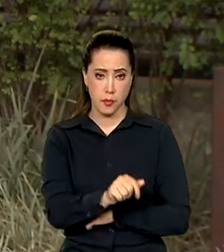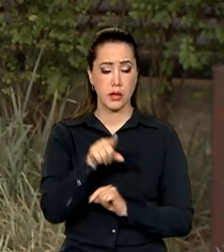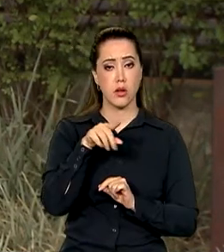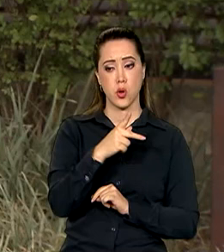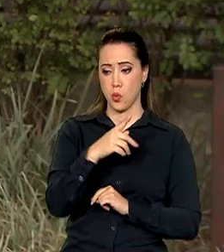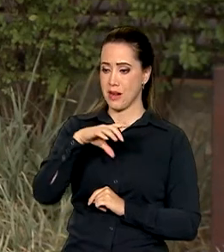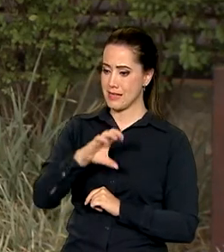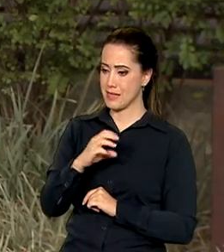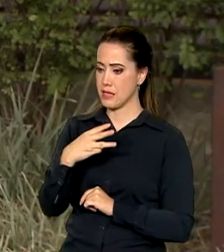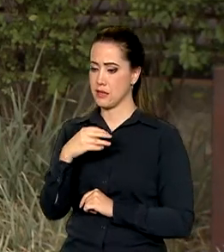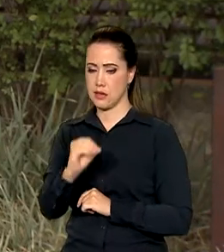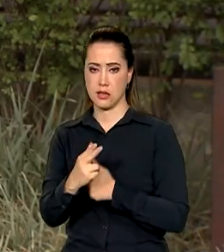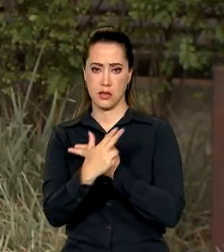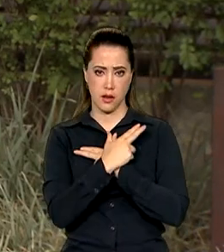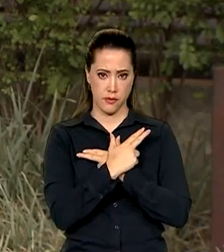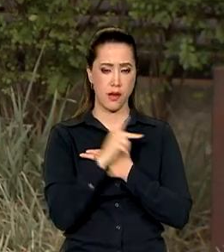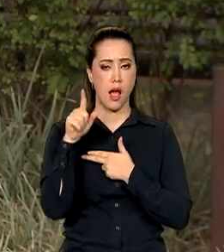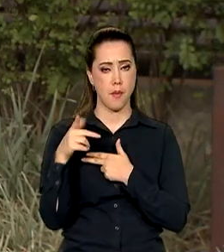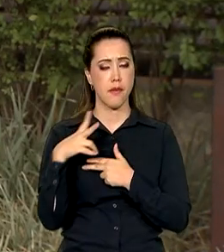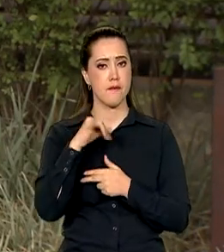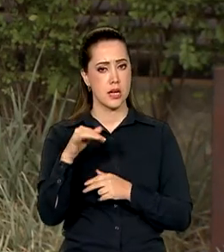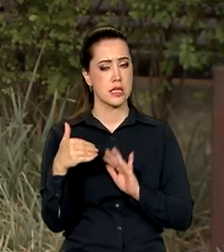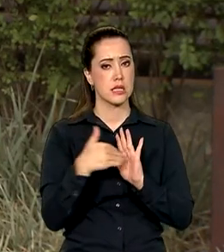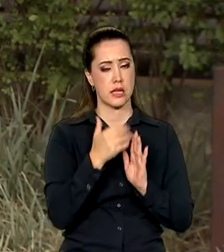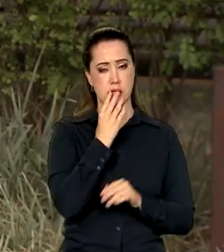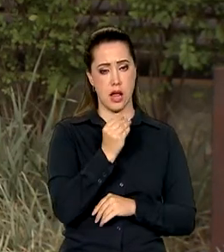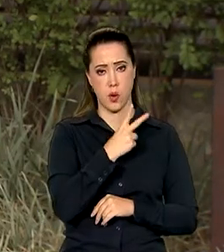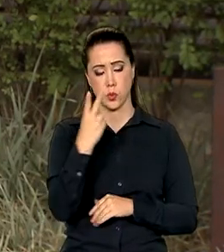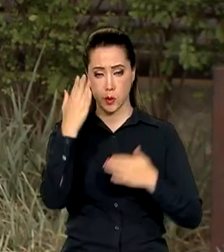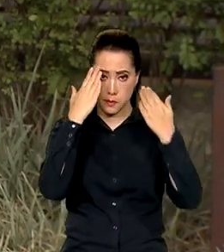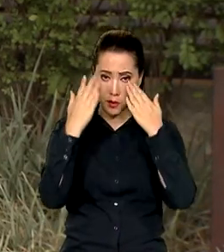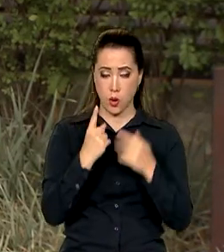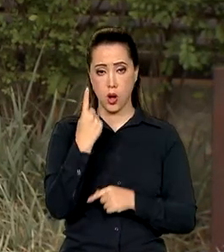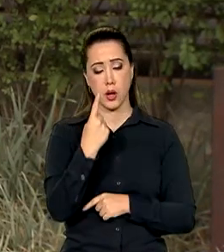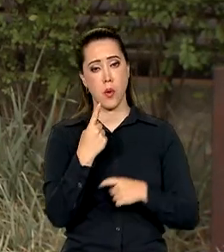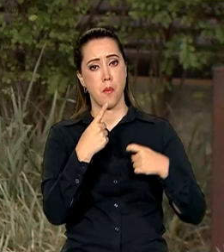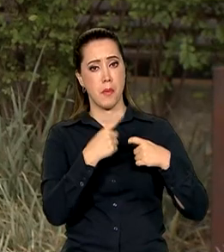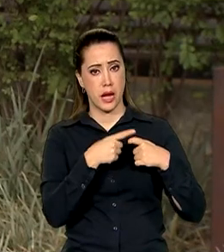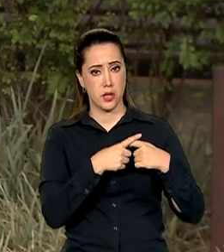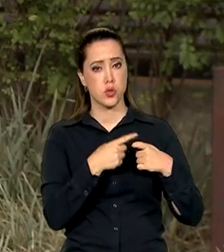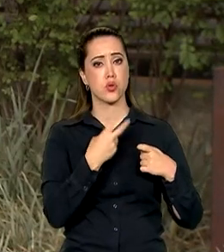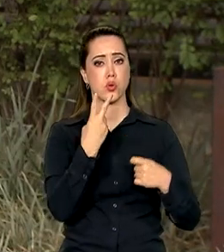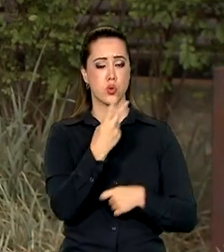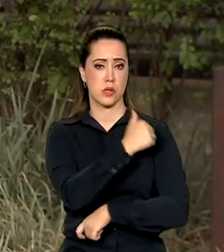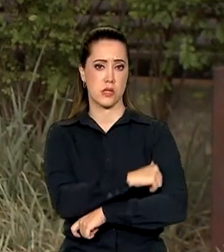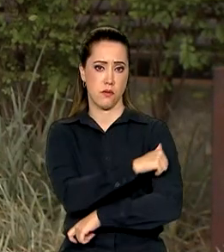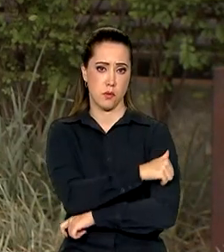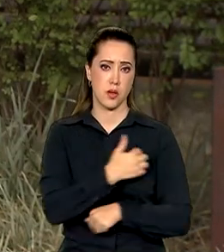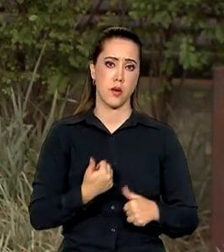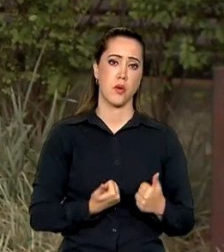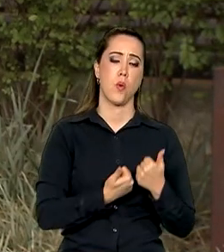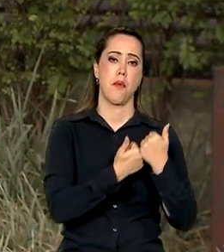Israel. A bordo estão duas psicólogas, um médico, uma enfermeira e uma auxiliar de enfermagem, que